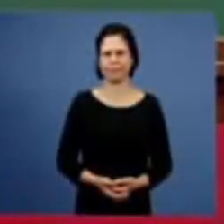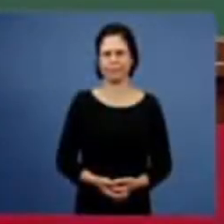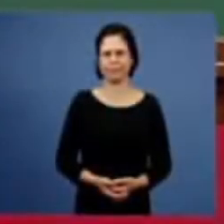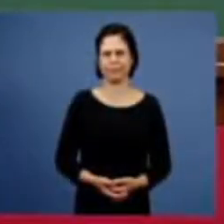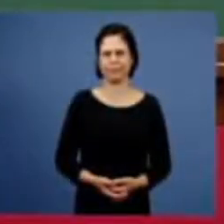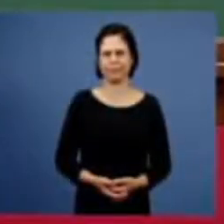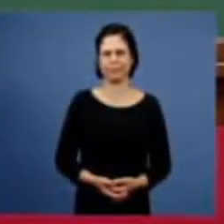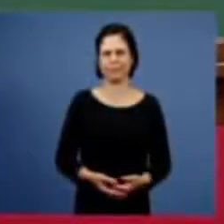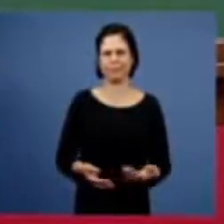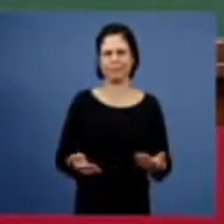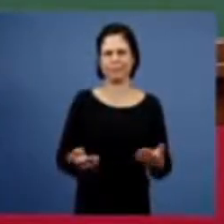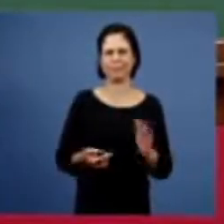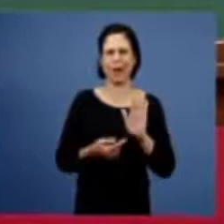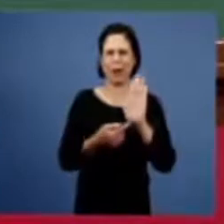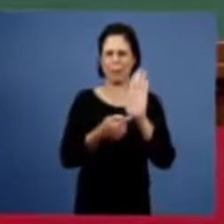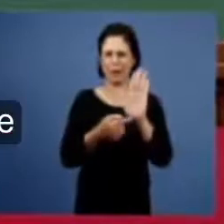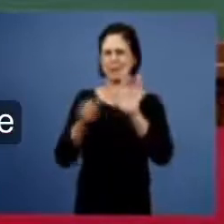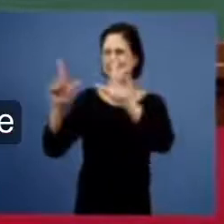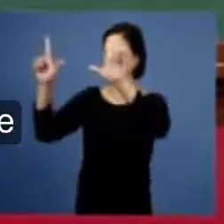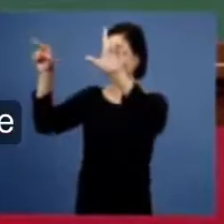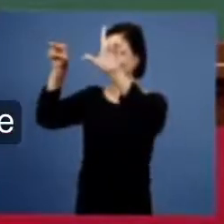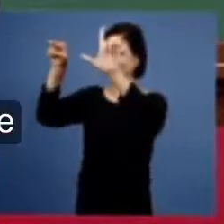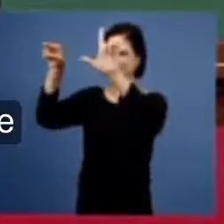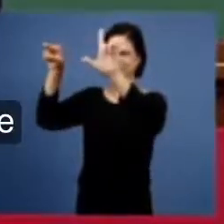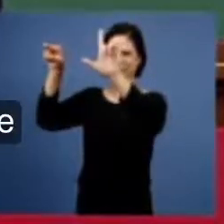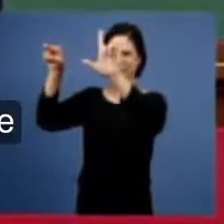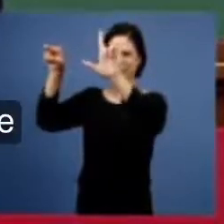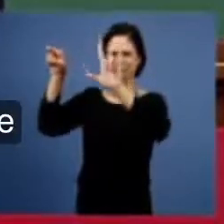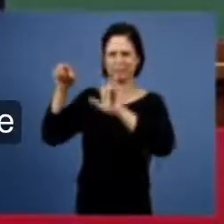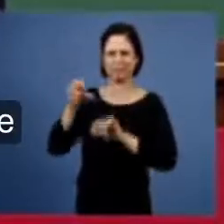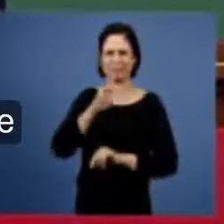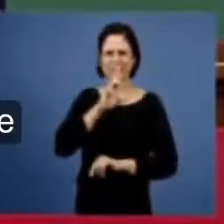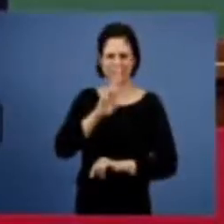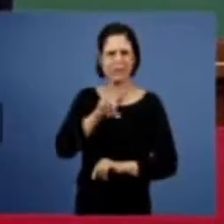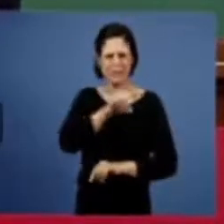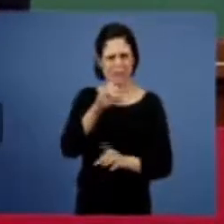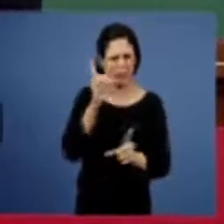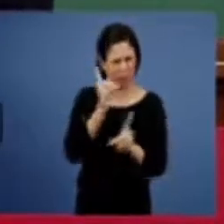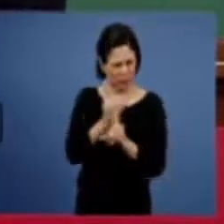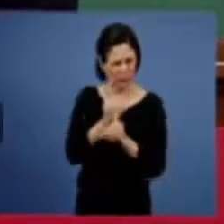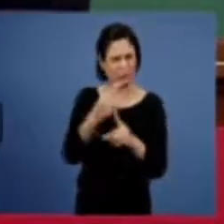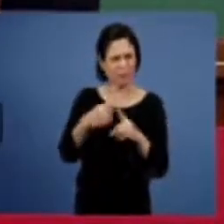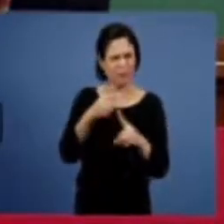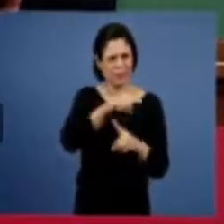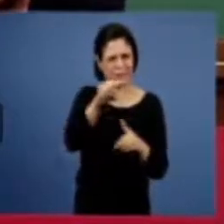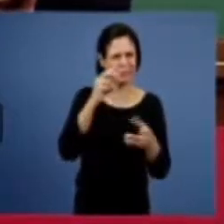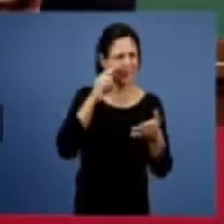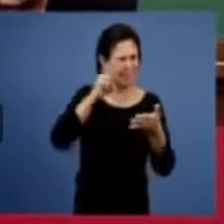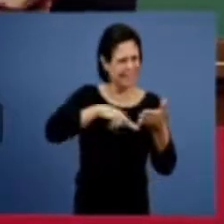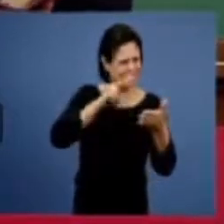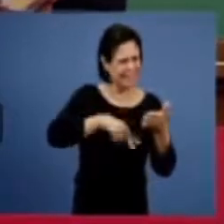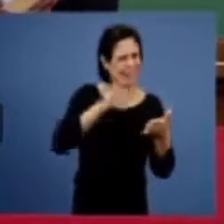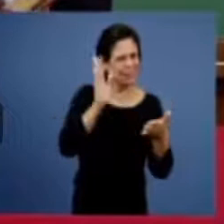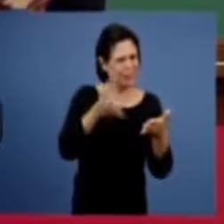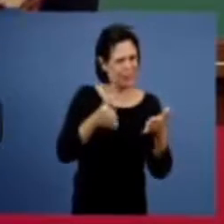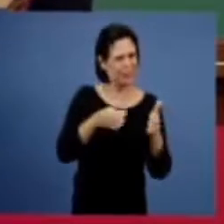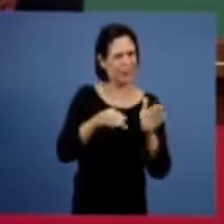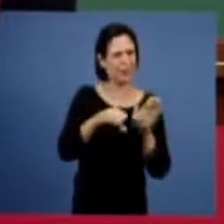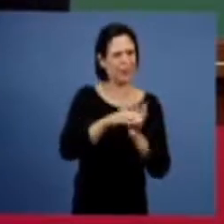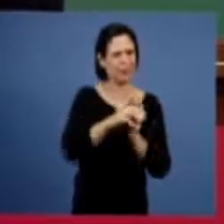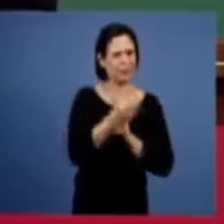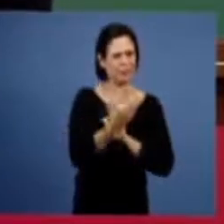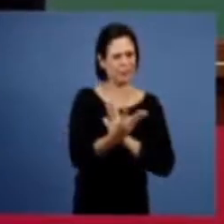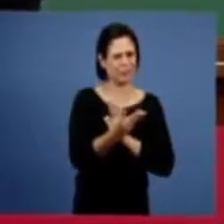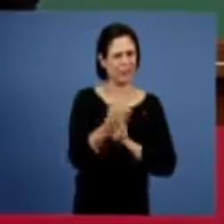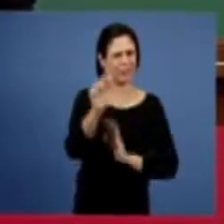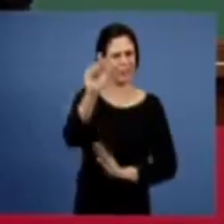irmãos está aqui diante dos irmãos por certo os irmãos encontraram a resposta porque leram o capítulo 3 da carta aos Gálatas